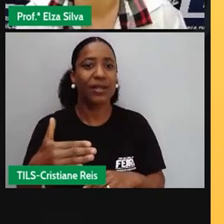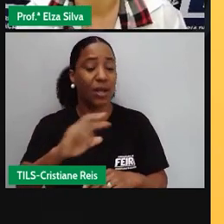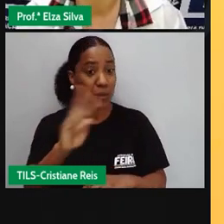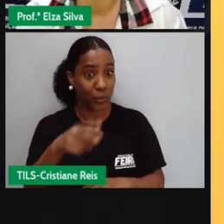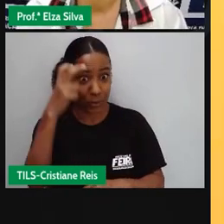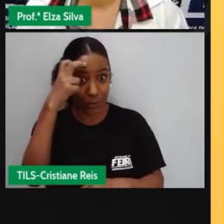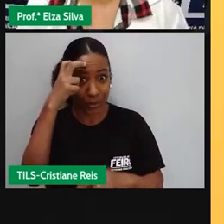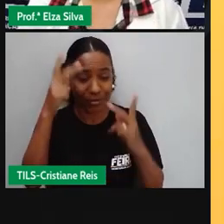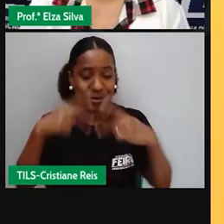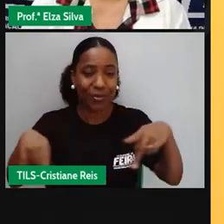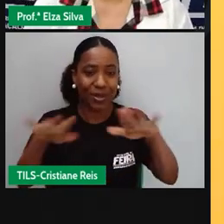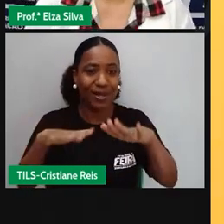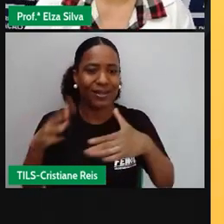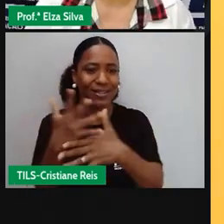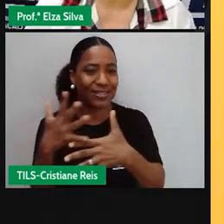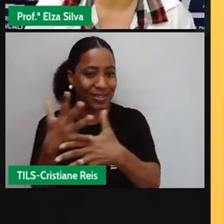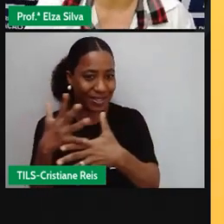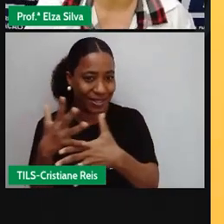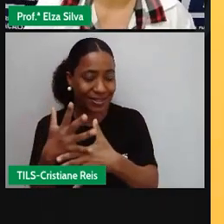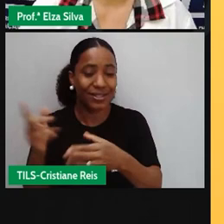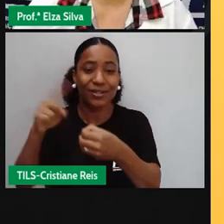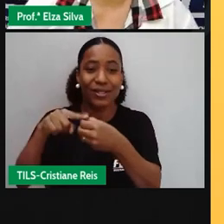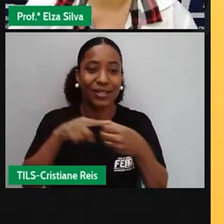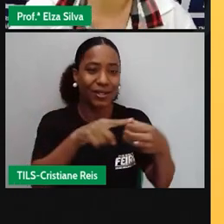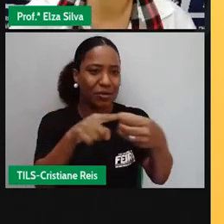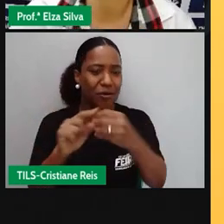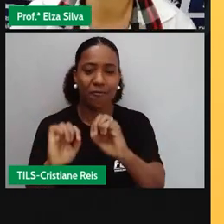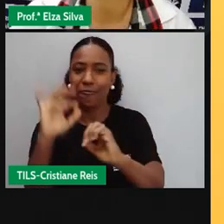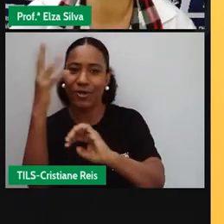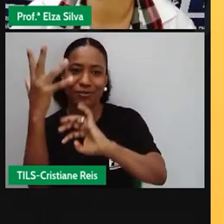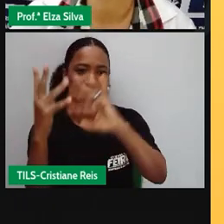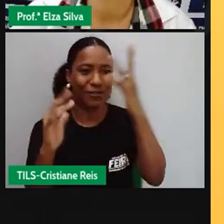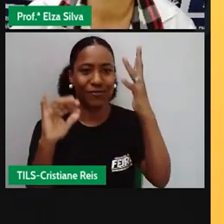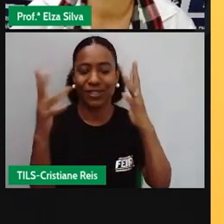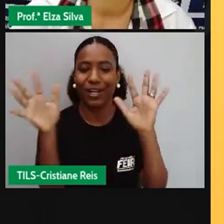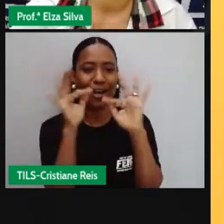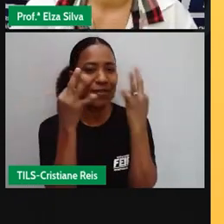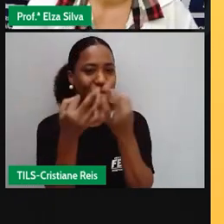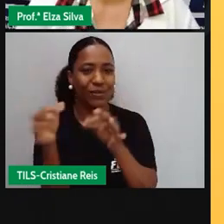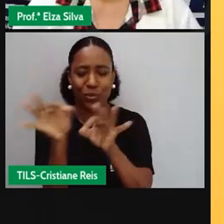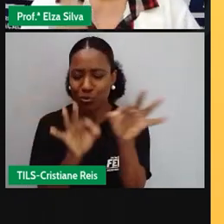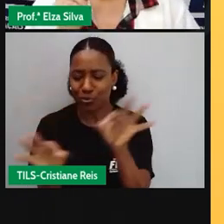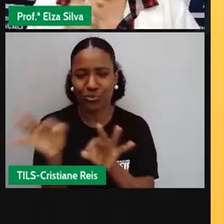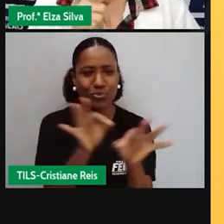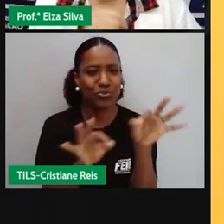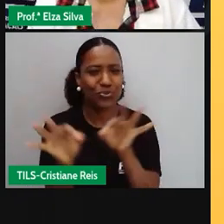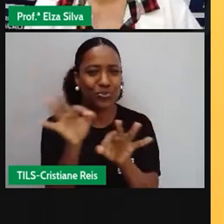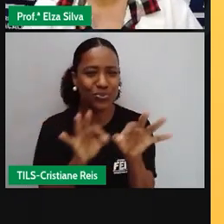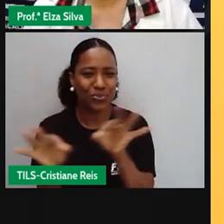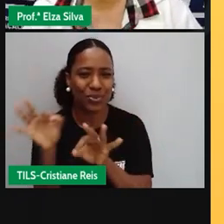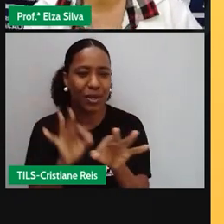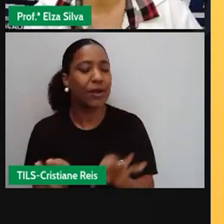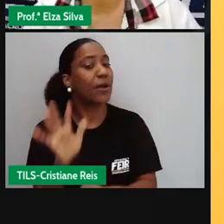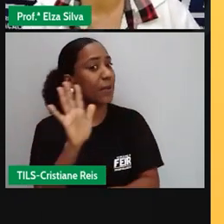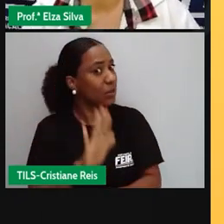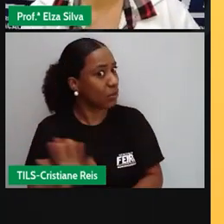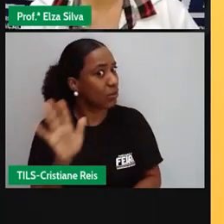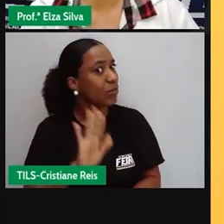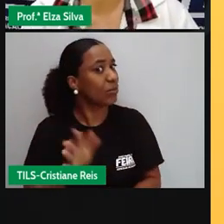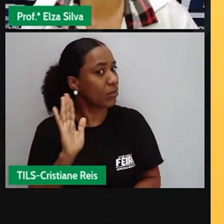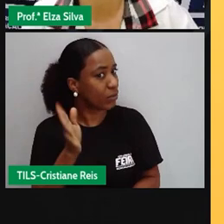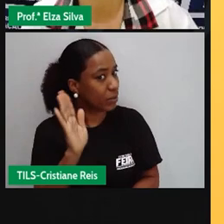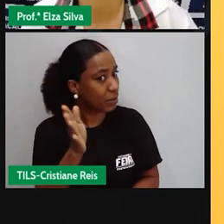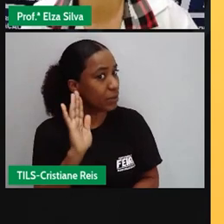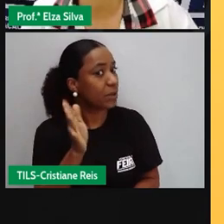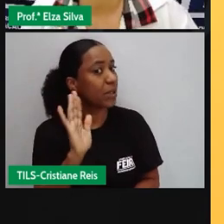em todo lugar. As famílias já planejam como querem festejar. Mas escuta aí, compadre.